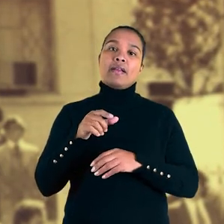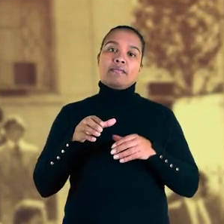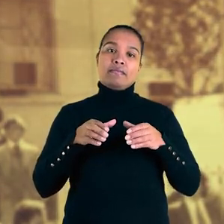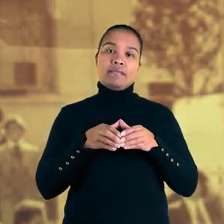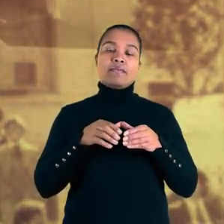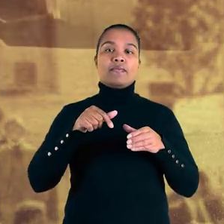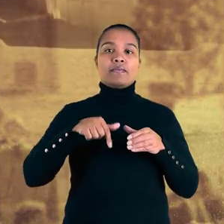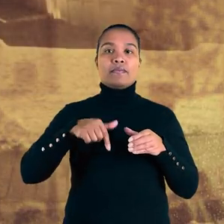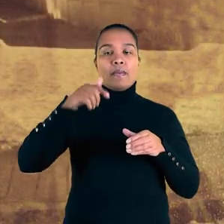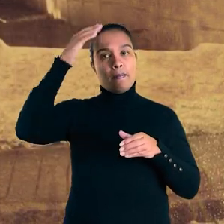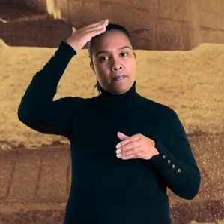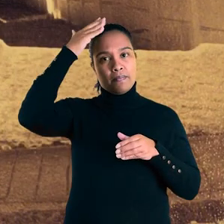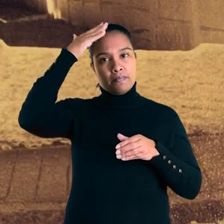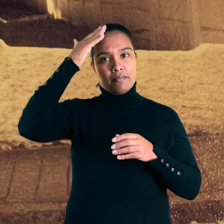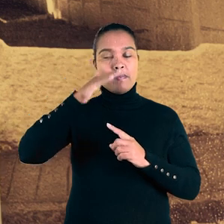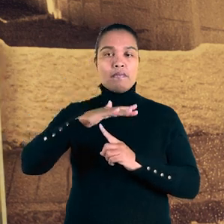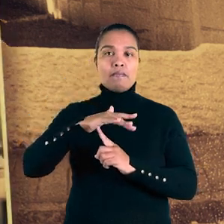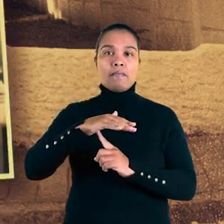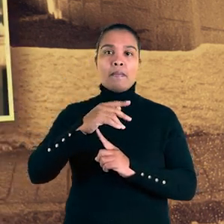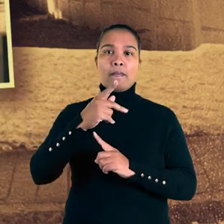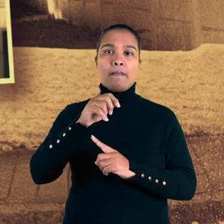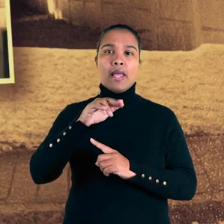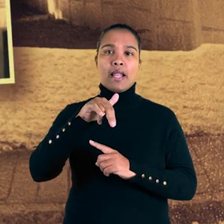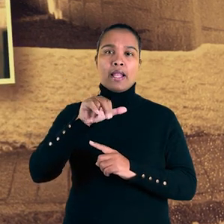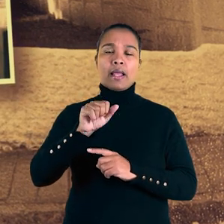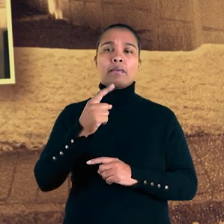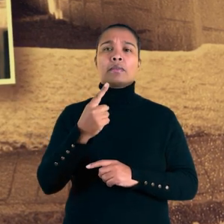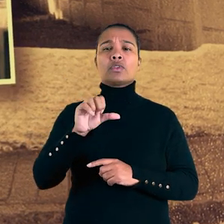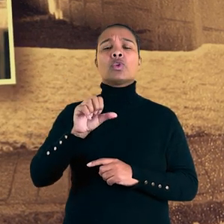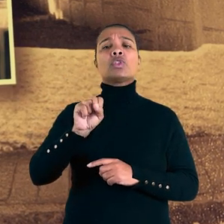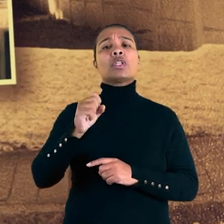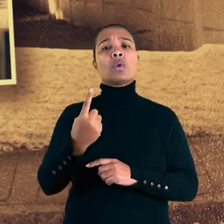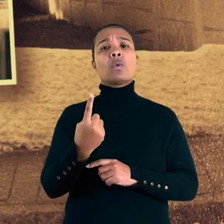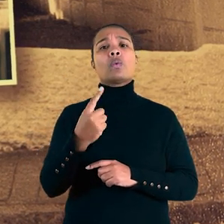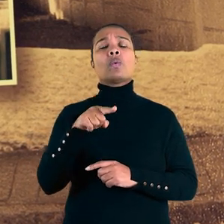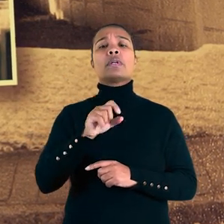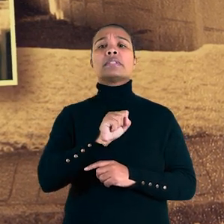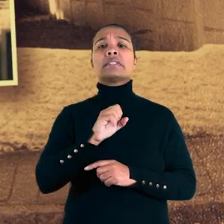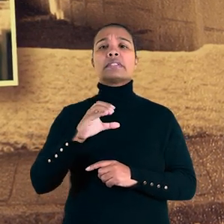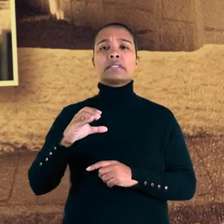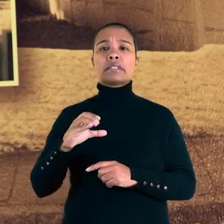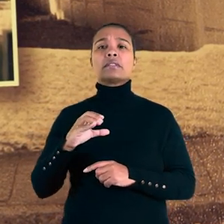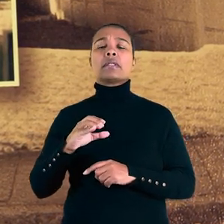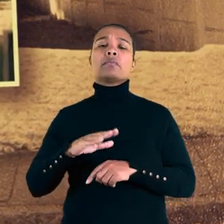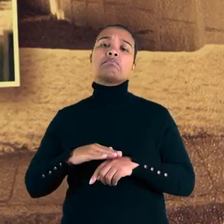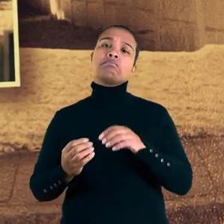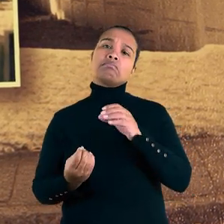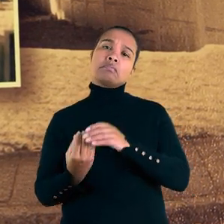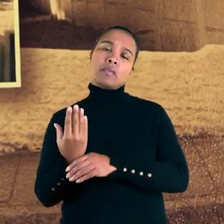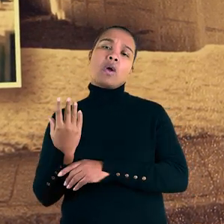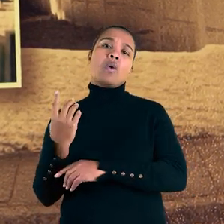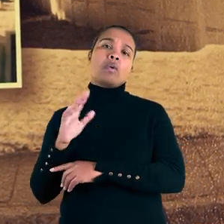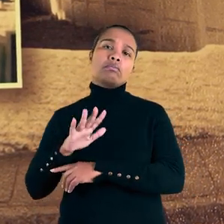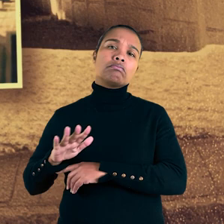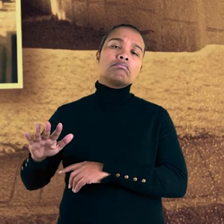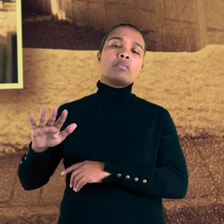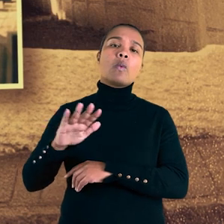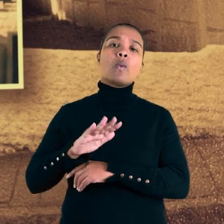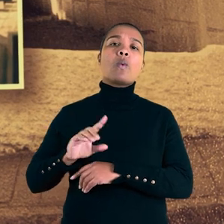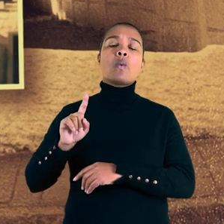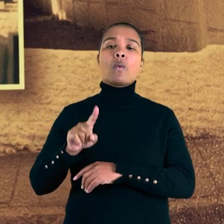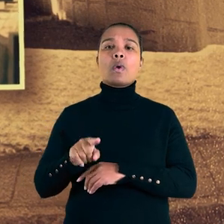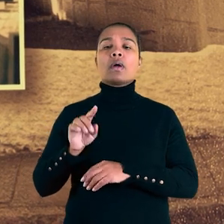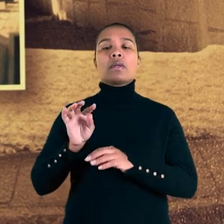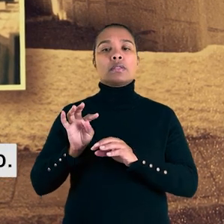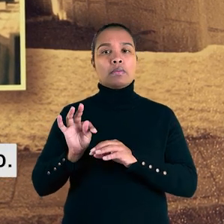Tribunal Regional do Trabalho do Paraná. Apenas em 1981, Santa Catarina passou a ter jurisdição própria